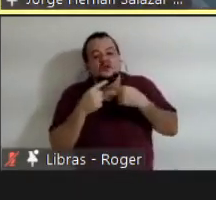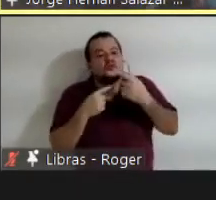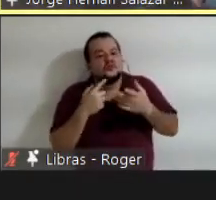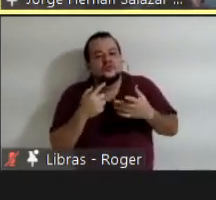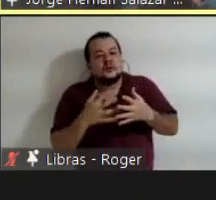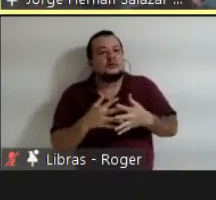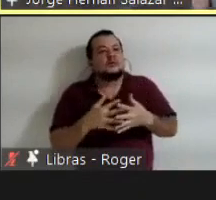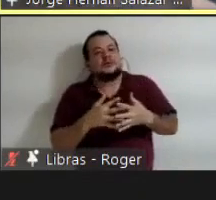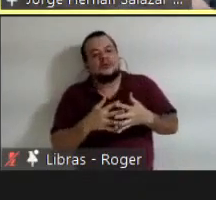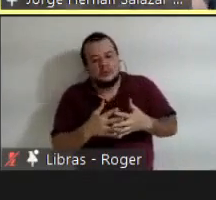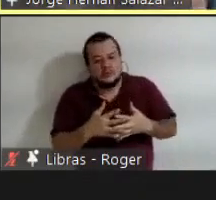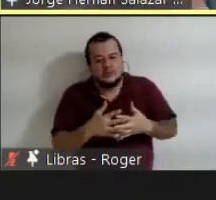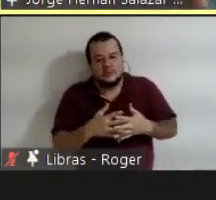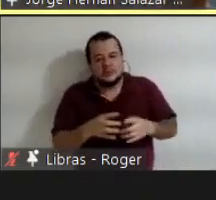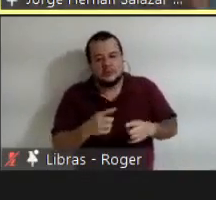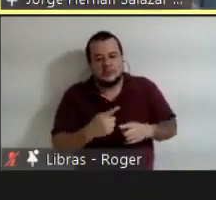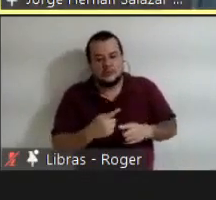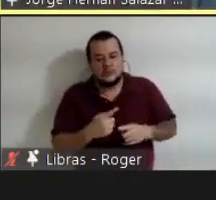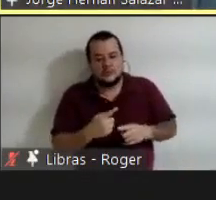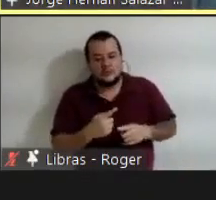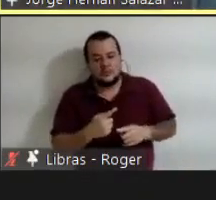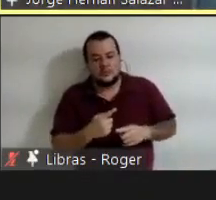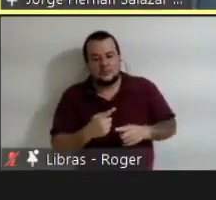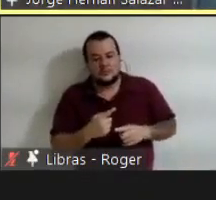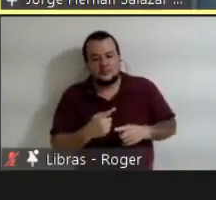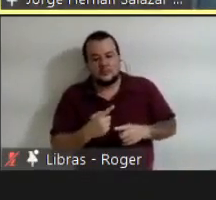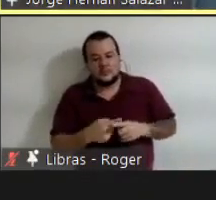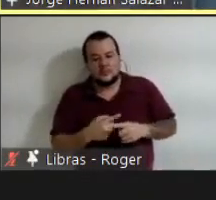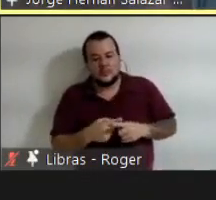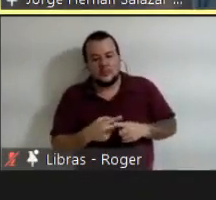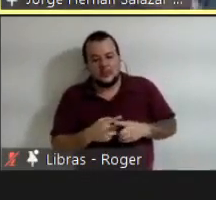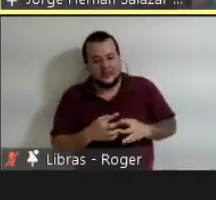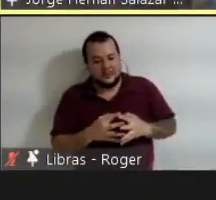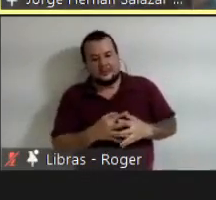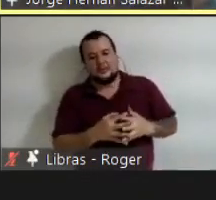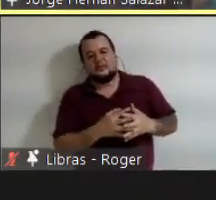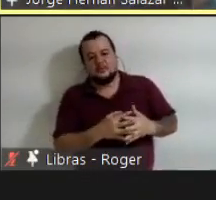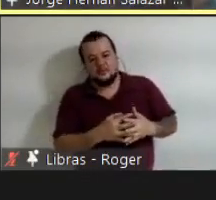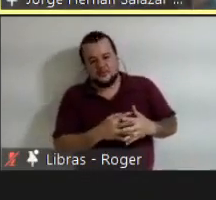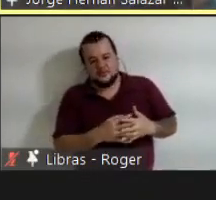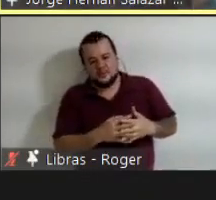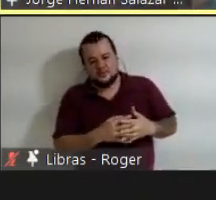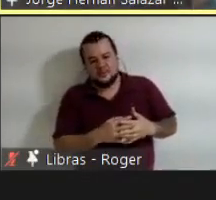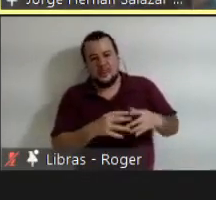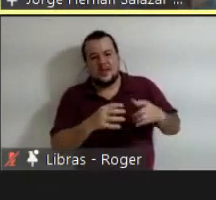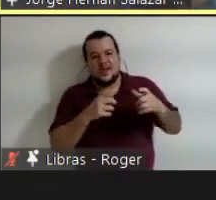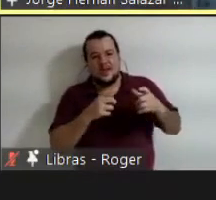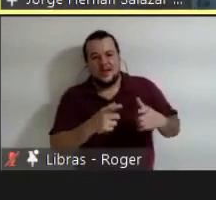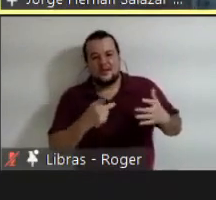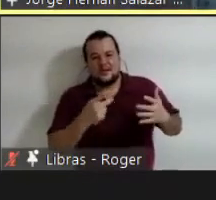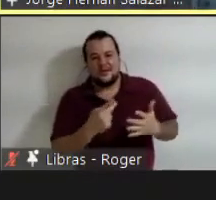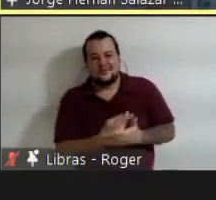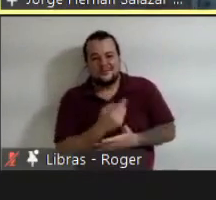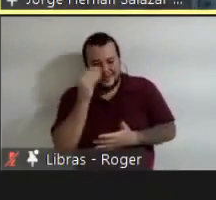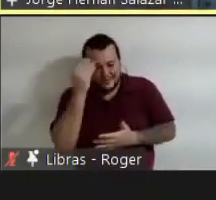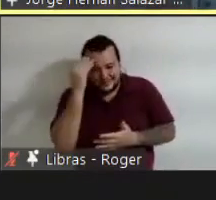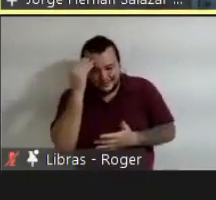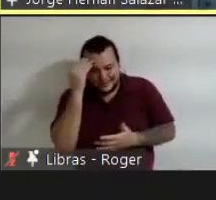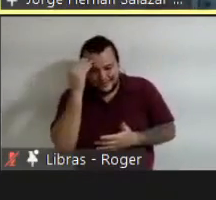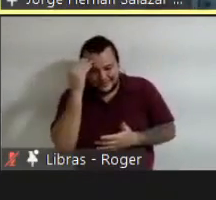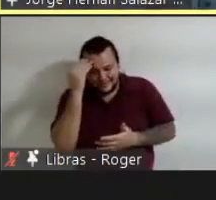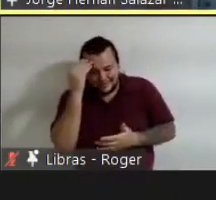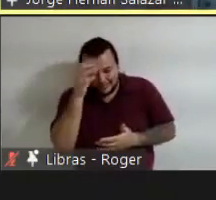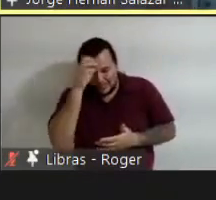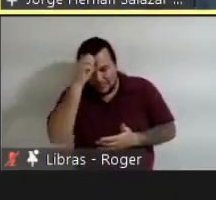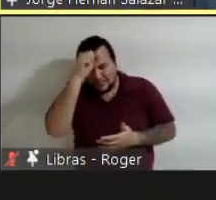aí, brota o entendimento. Nosso trabalho também é um bom exemplo.